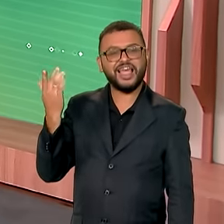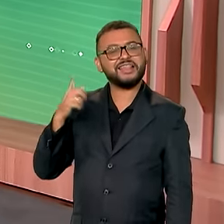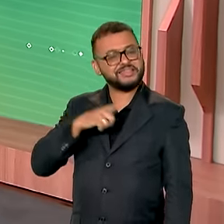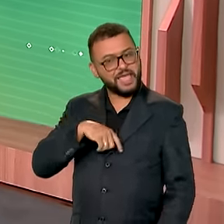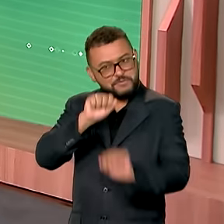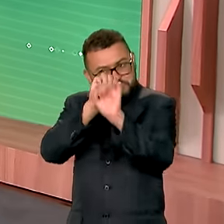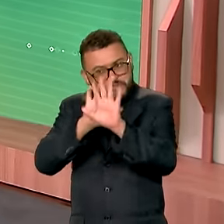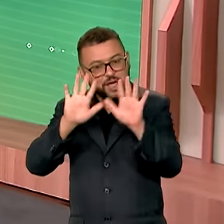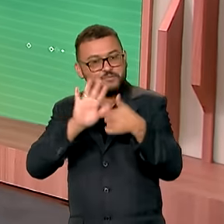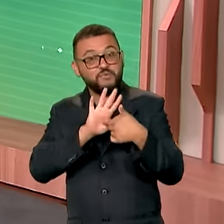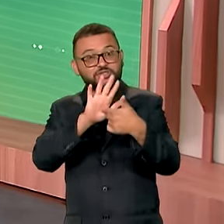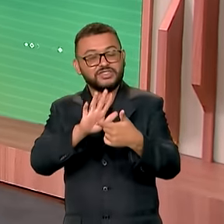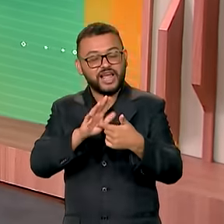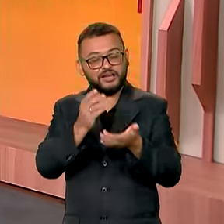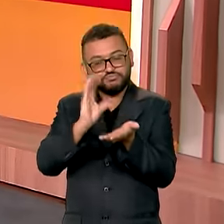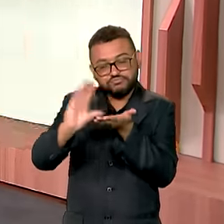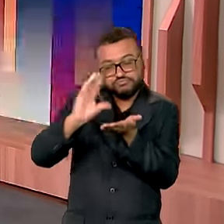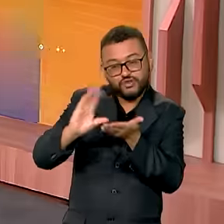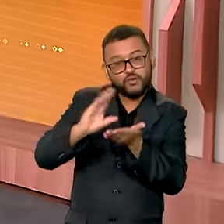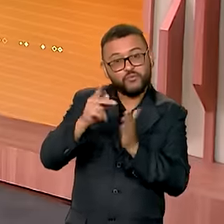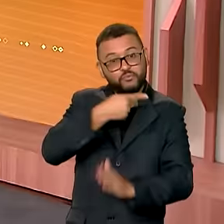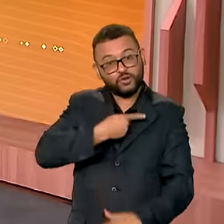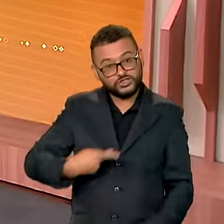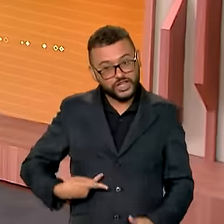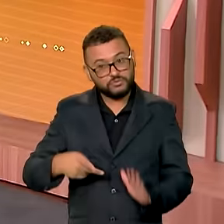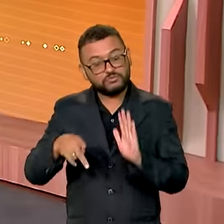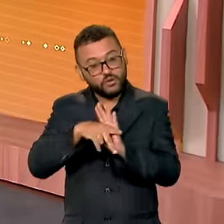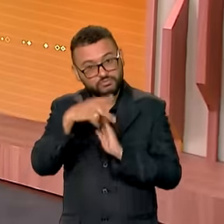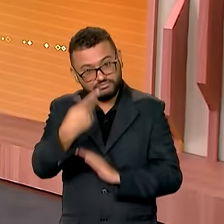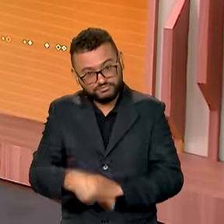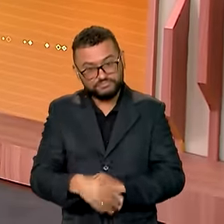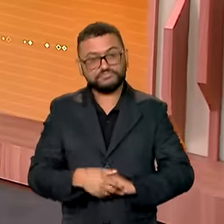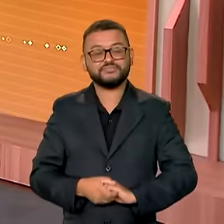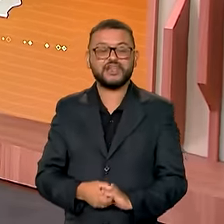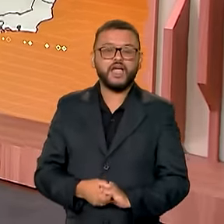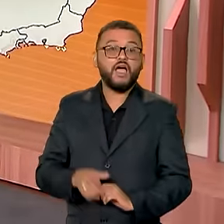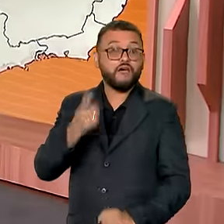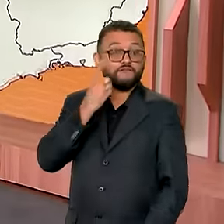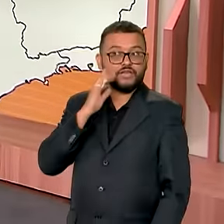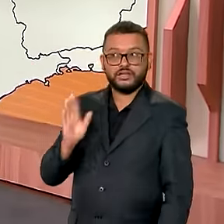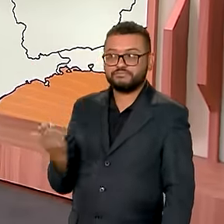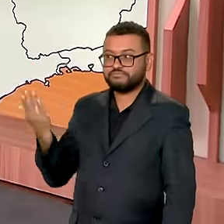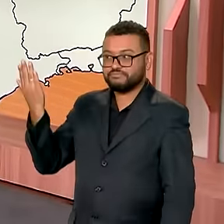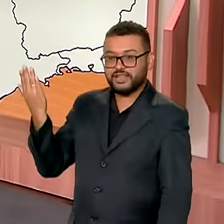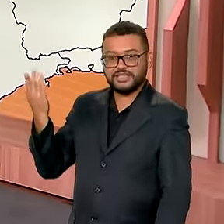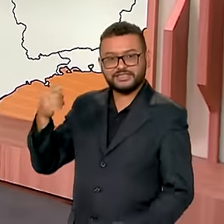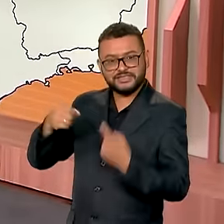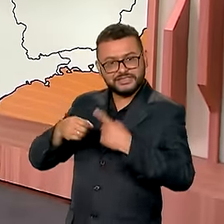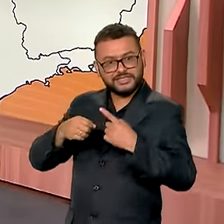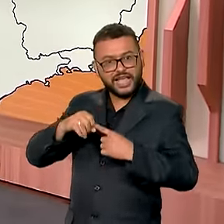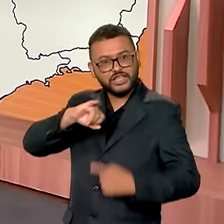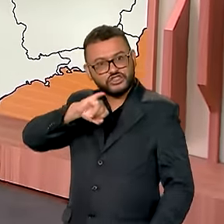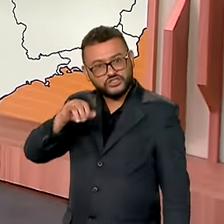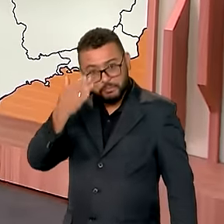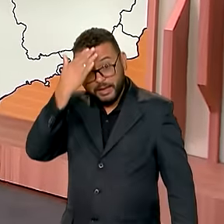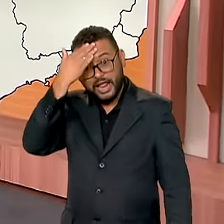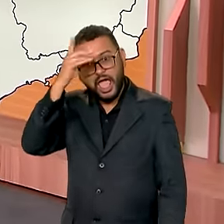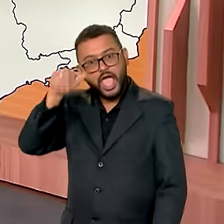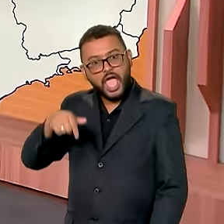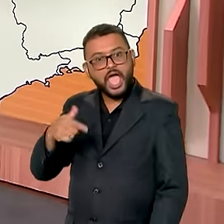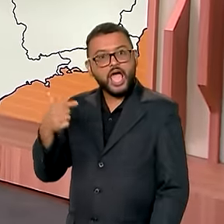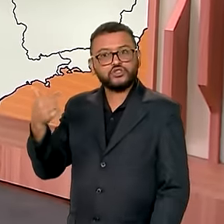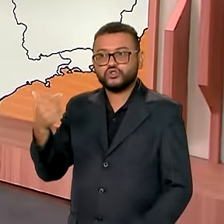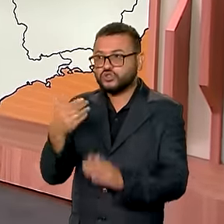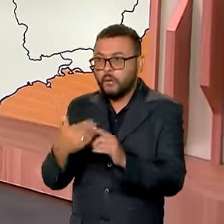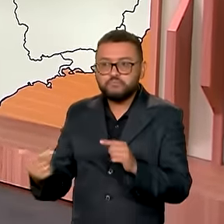transparência os investimentos do governo federal em todo o país. Você vê aí, Giparaná, o segundo maior município,